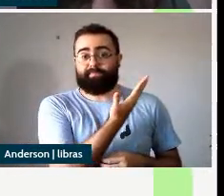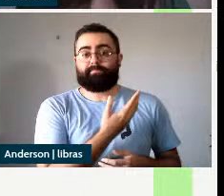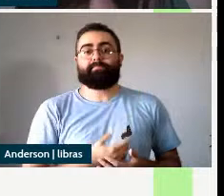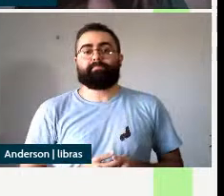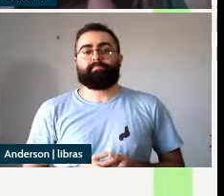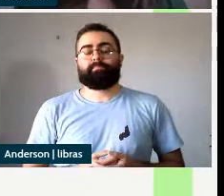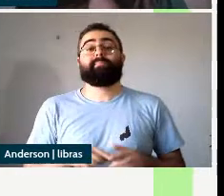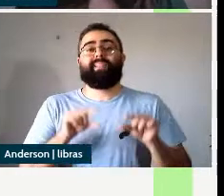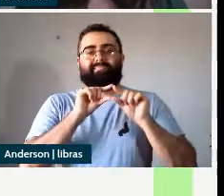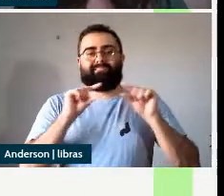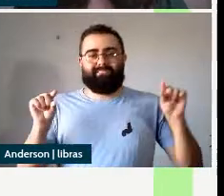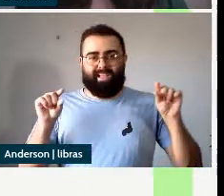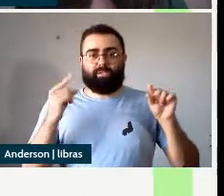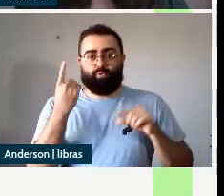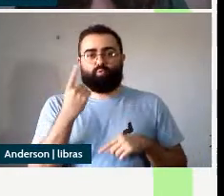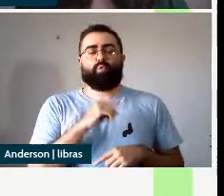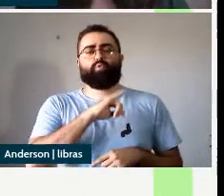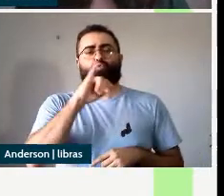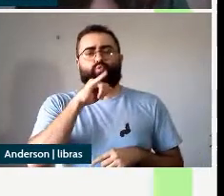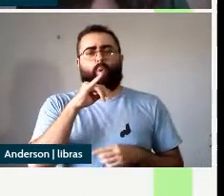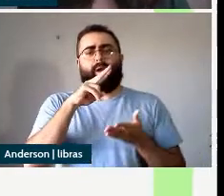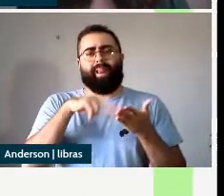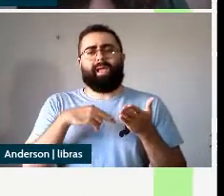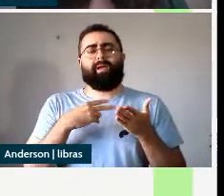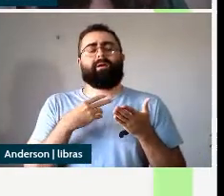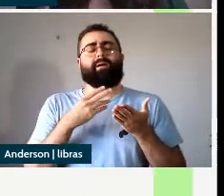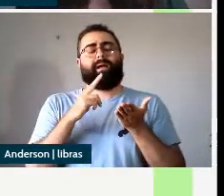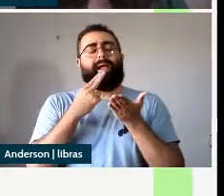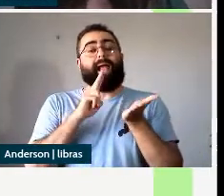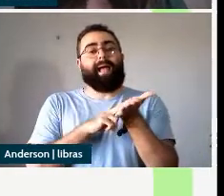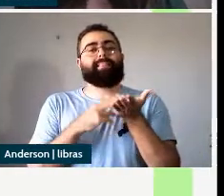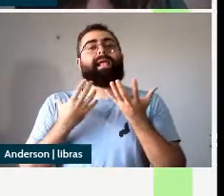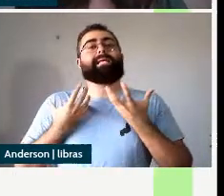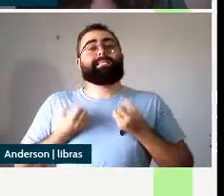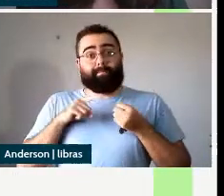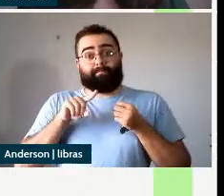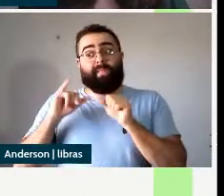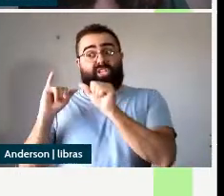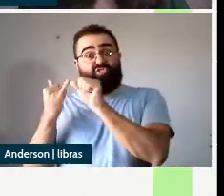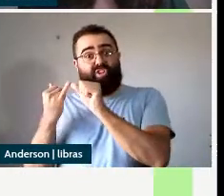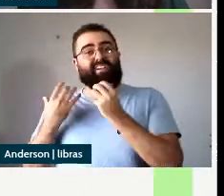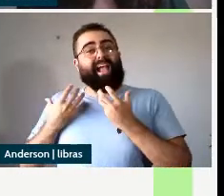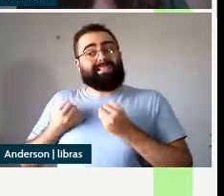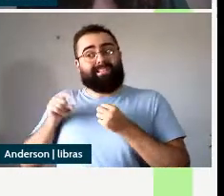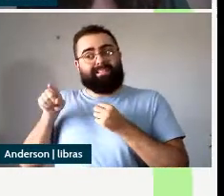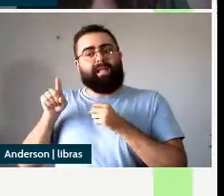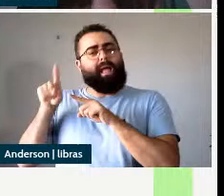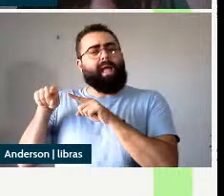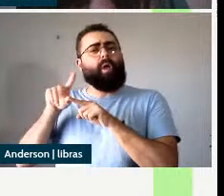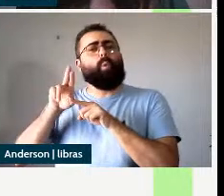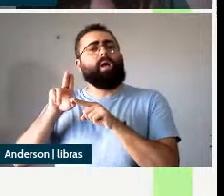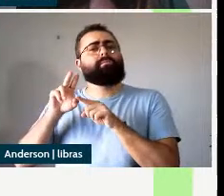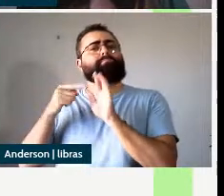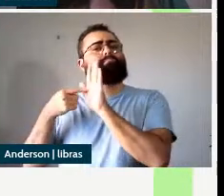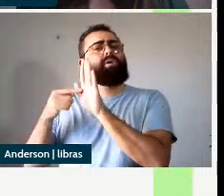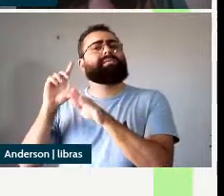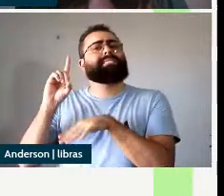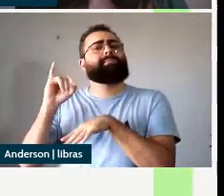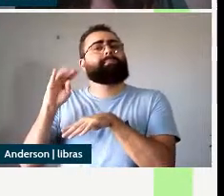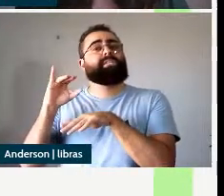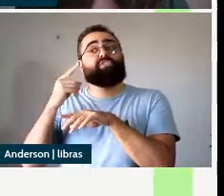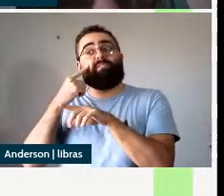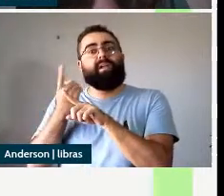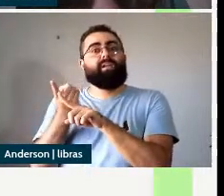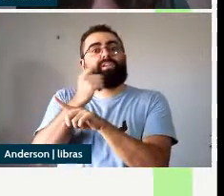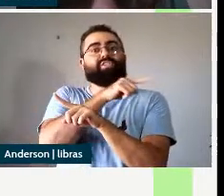1 o João leu a carta cansado o adjetivo cansado ele é um depictivo orientado para o sujeito da